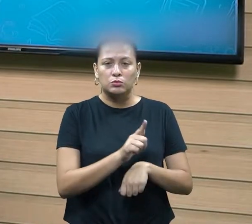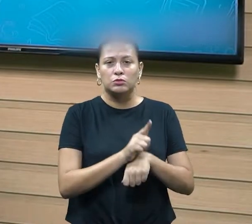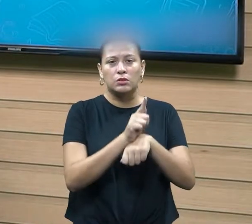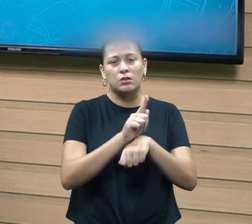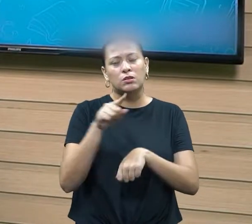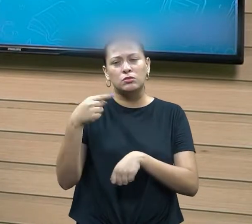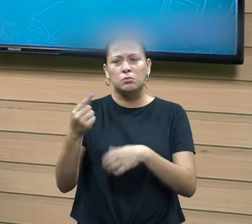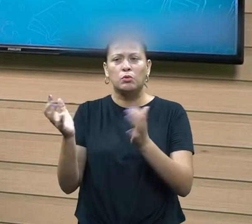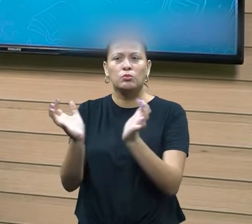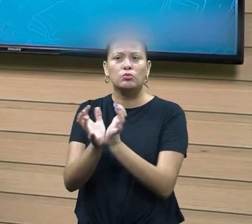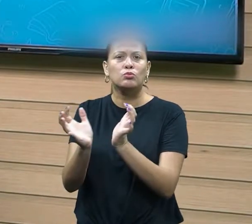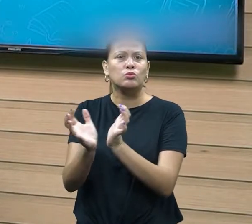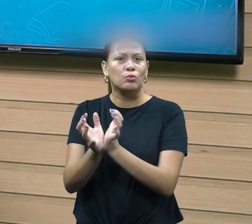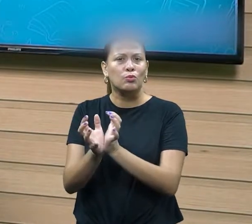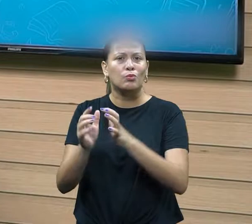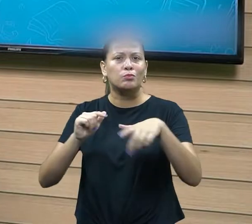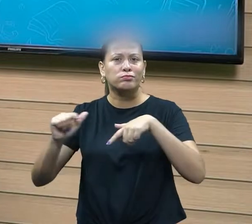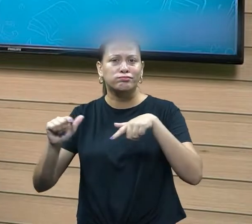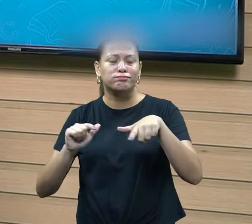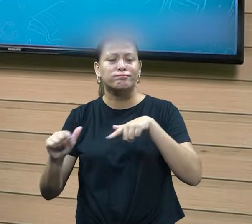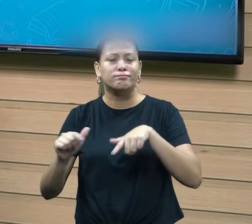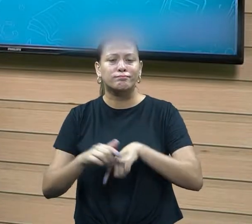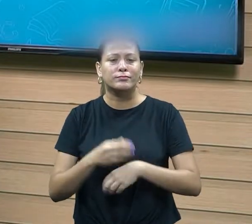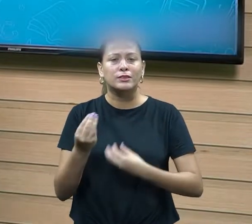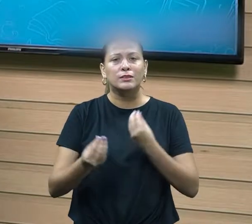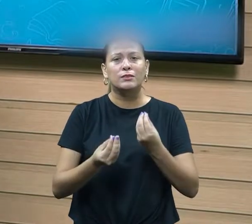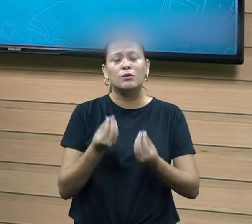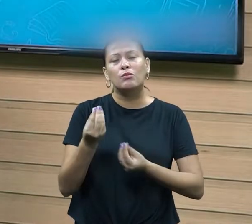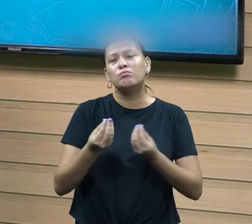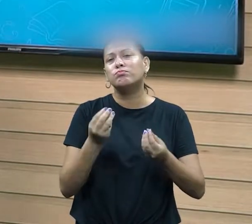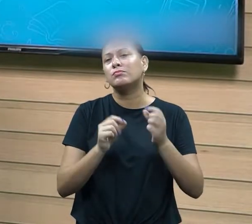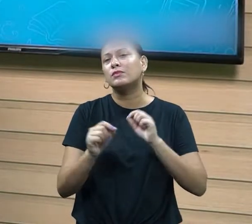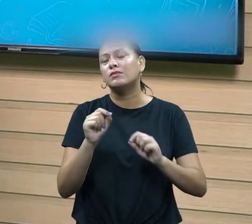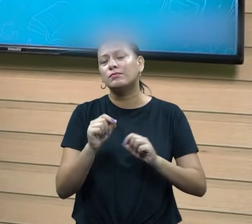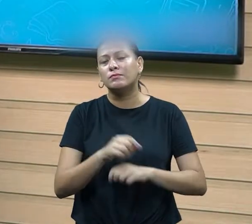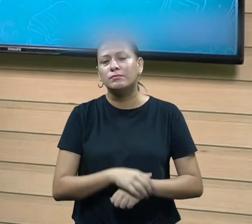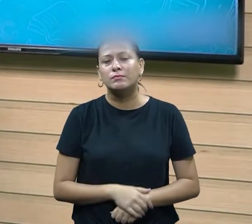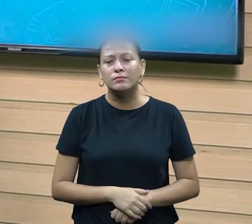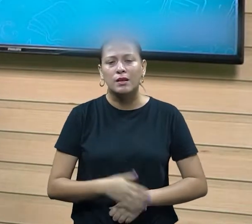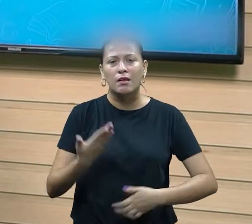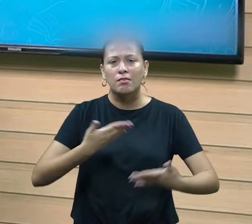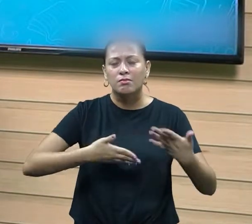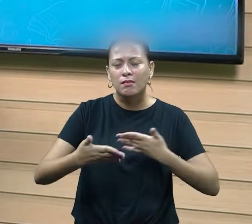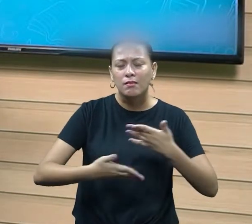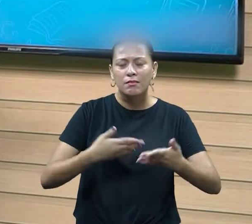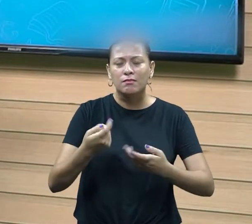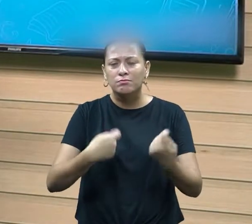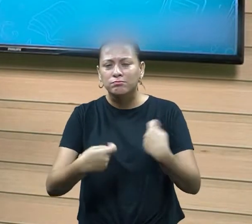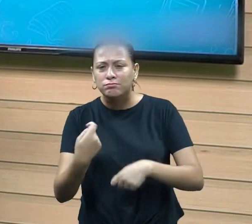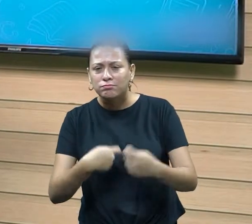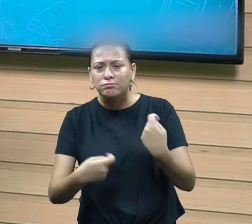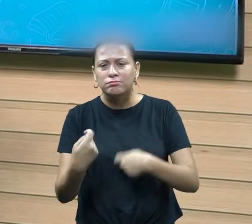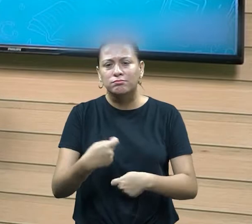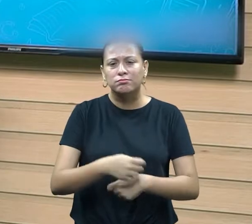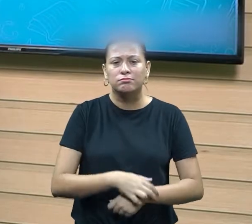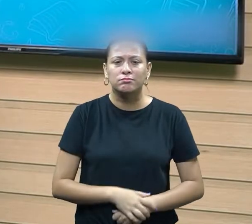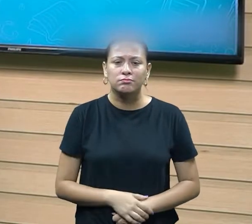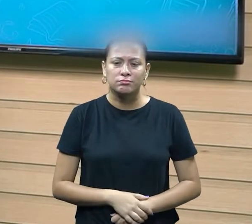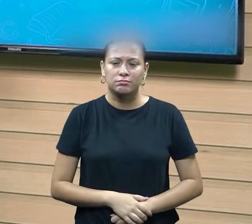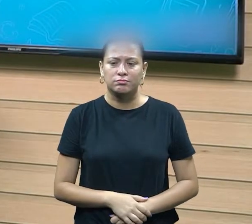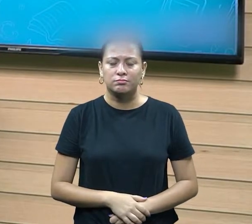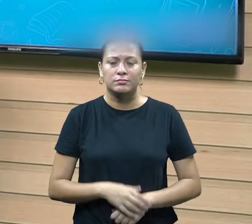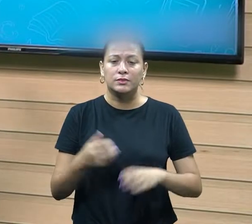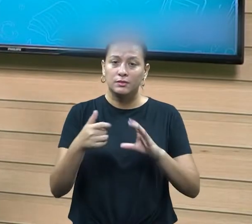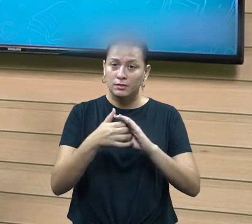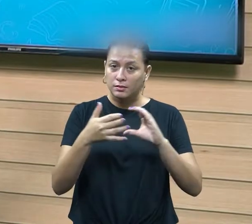os próprios colaboradores. E isso aí é o que o atual já vai trazer para a a questão da flexibilidade. E é interessante isso que a vai encontrar aqui na fala dele